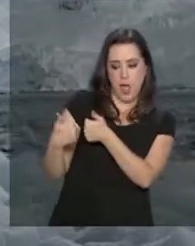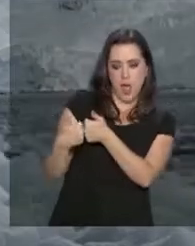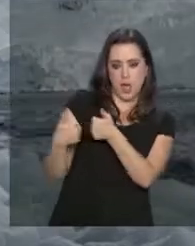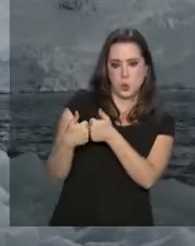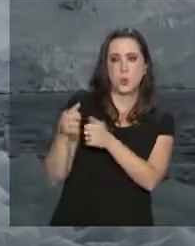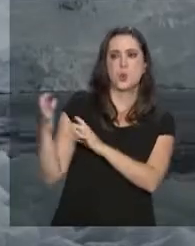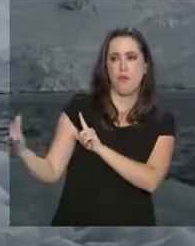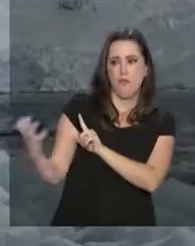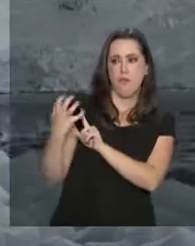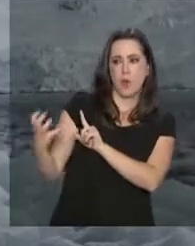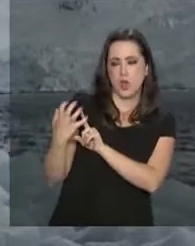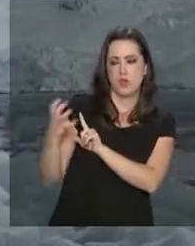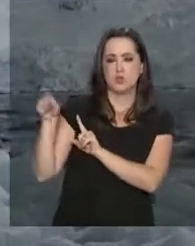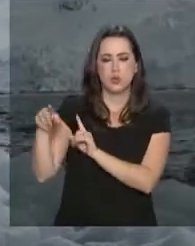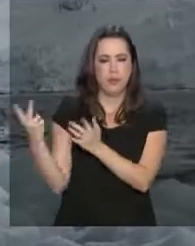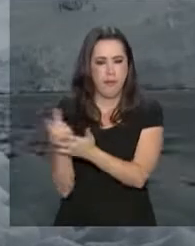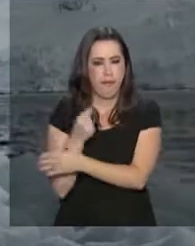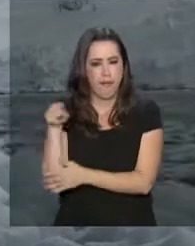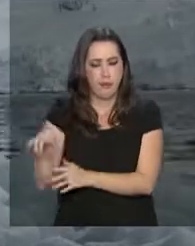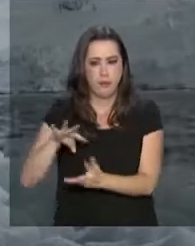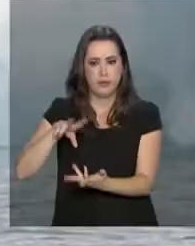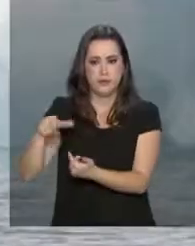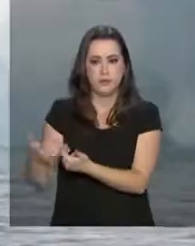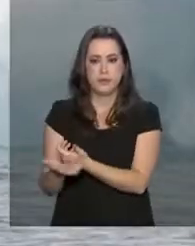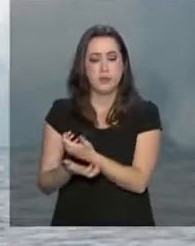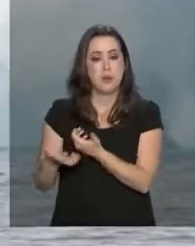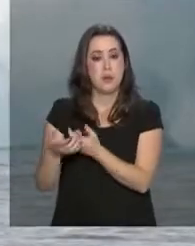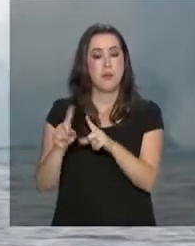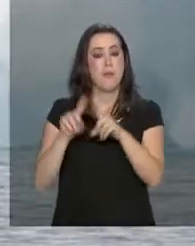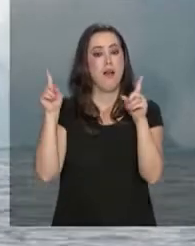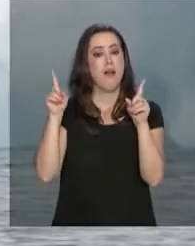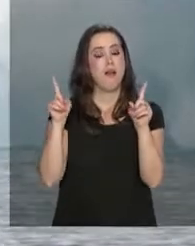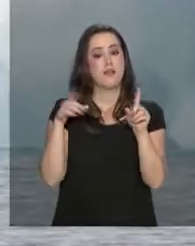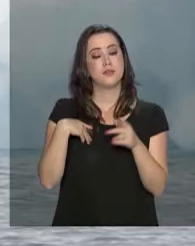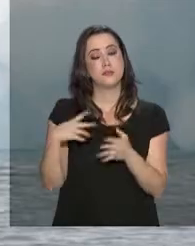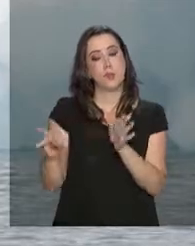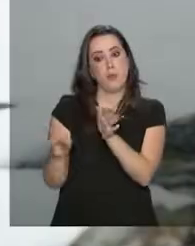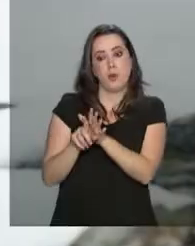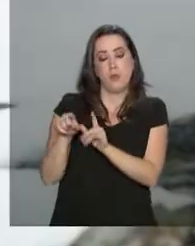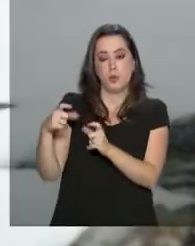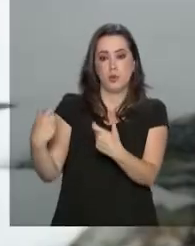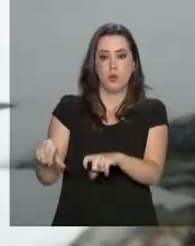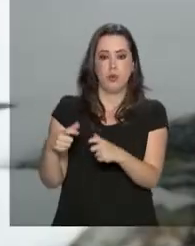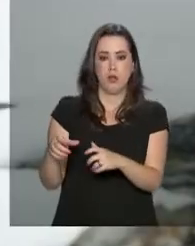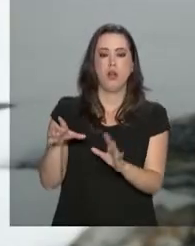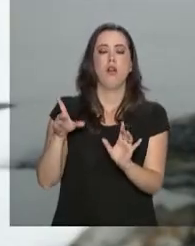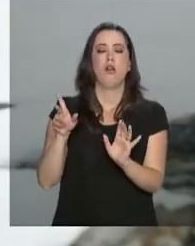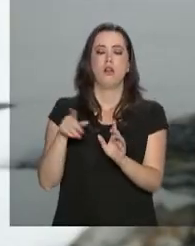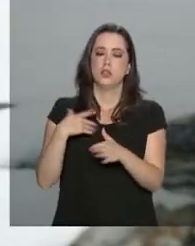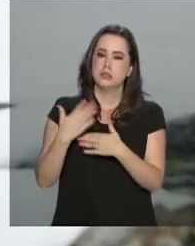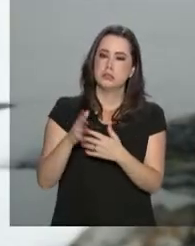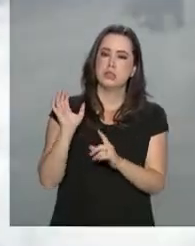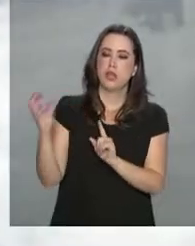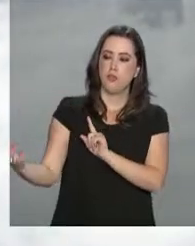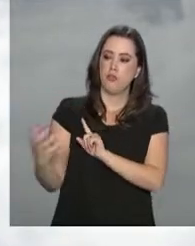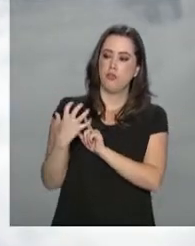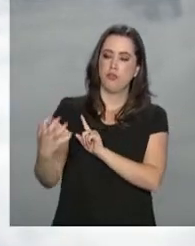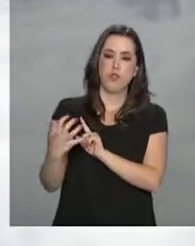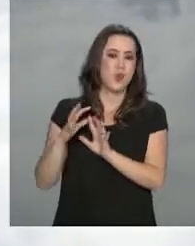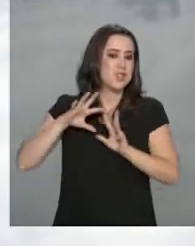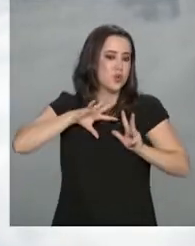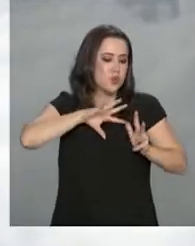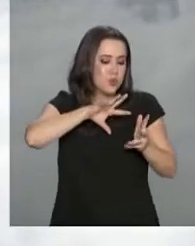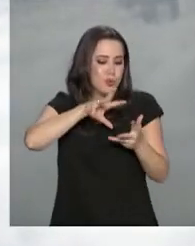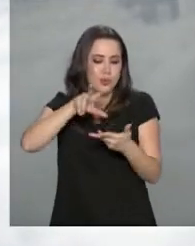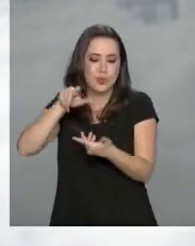influência direta dos fenômenos antárticos. Mas, por suas características, o continente provoca efeitos sobre a